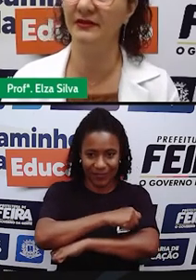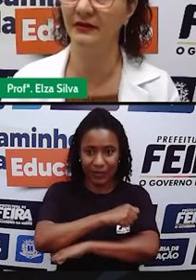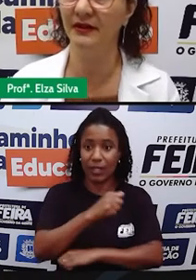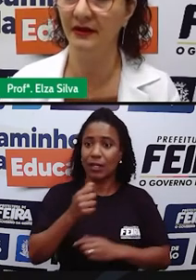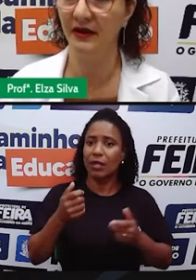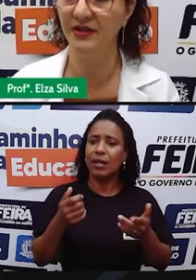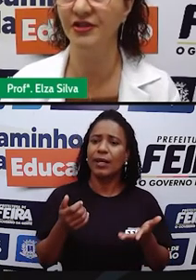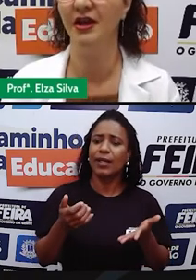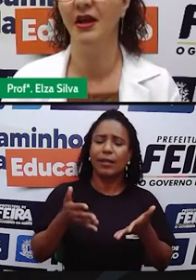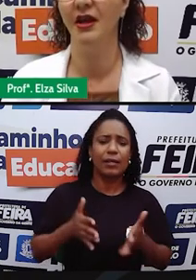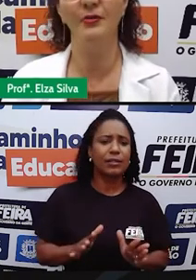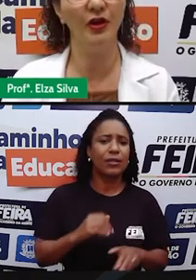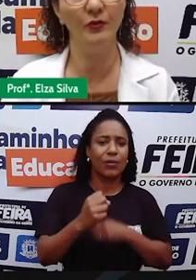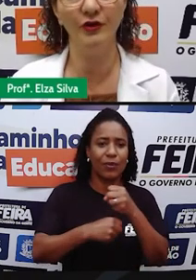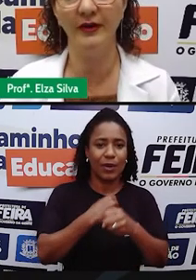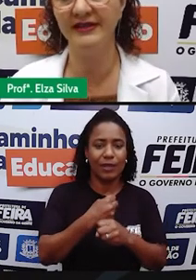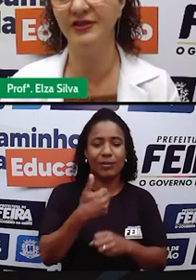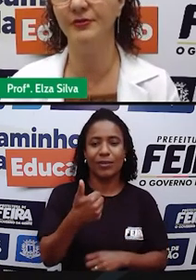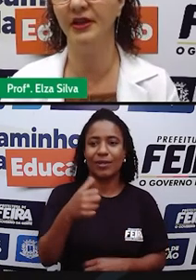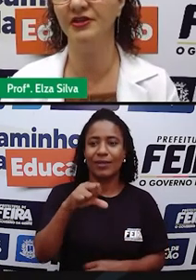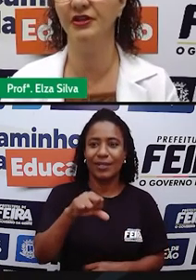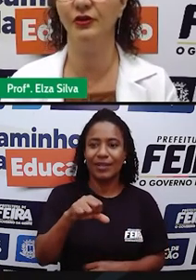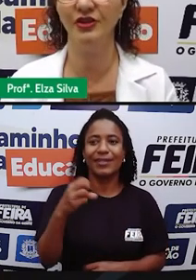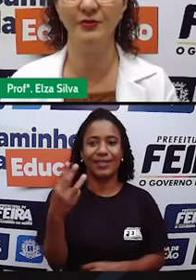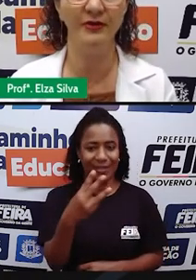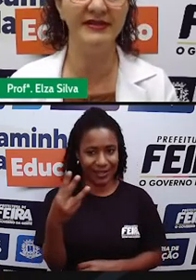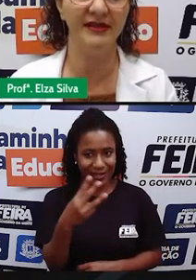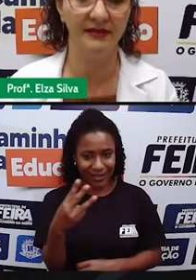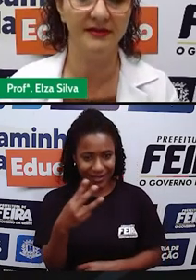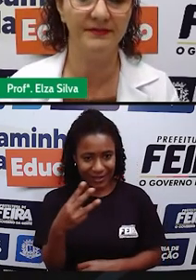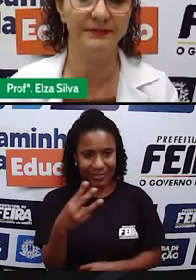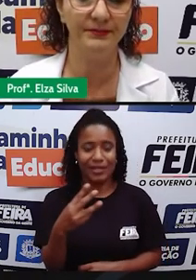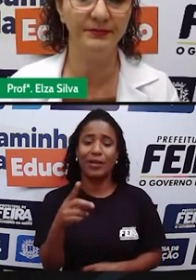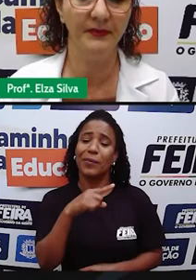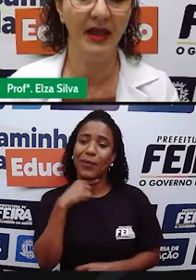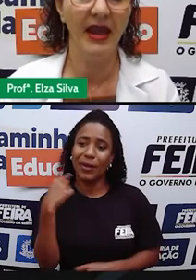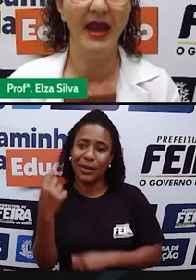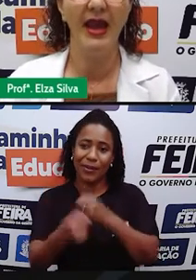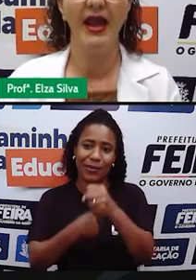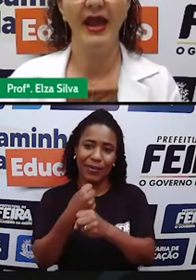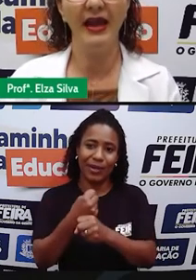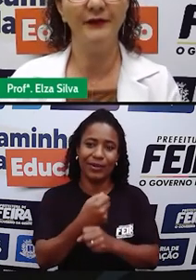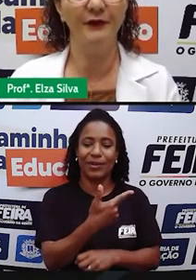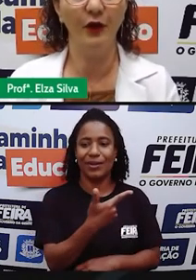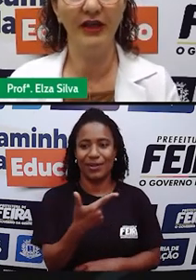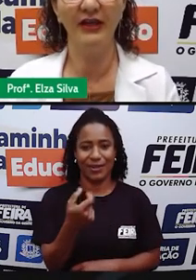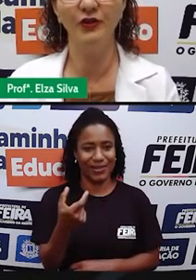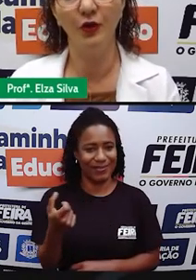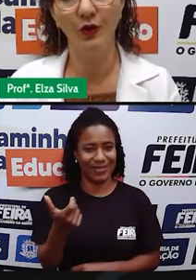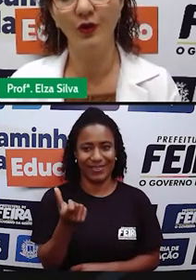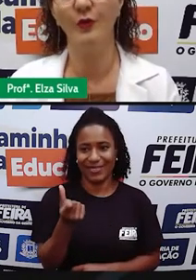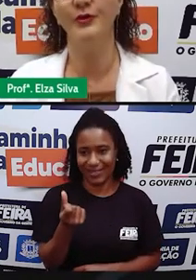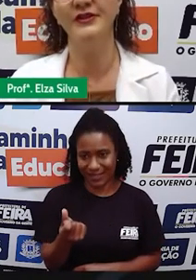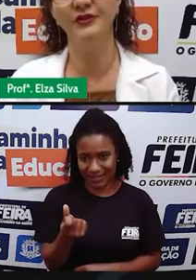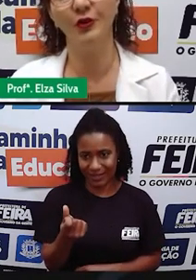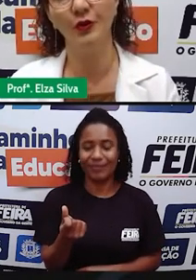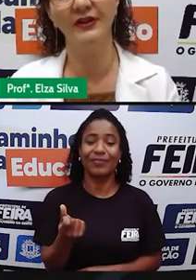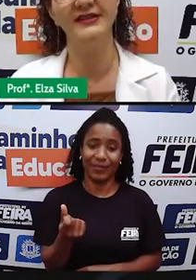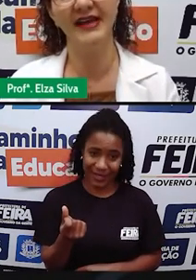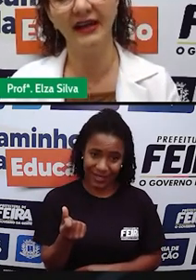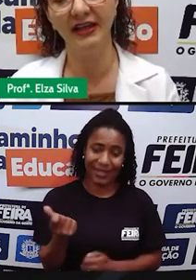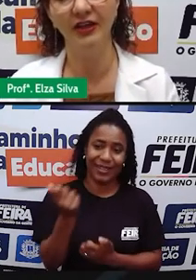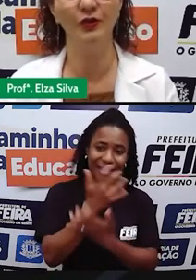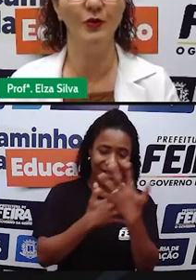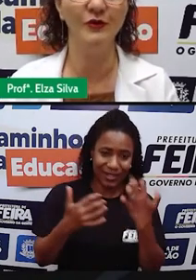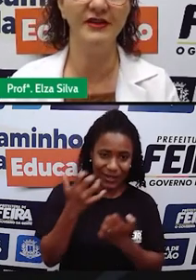novecentos trinta e três e morreu muito recentemente em dois mil e seis. Ele foi cantor, compositor,